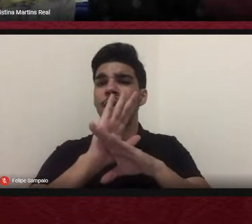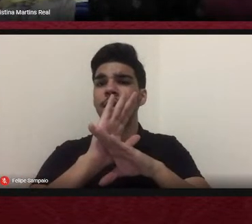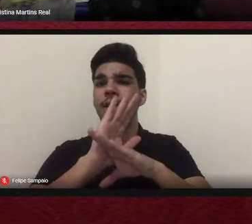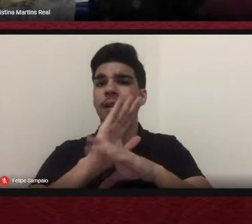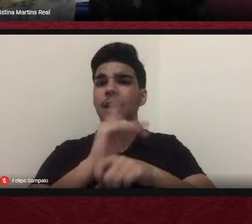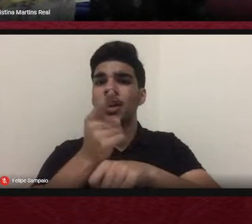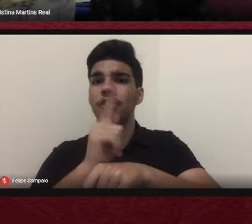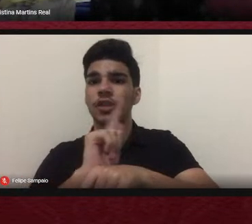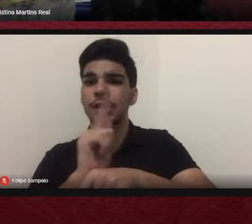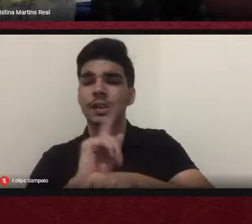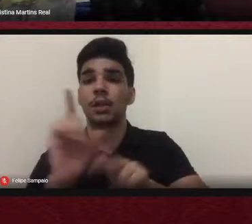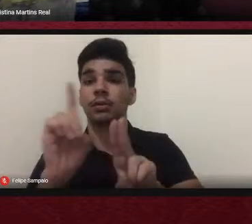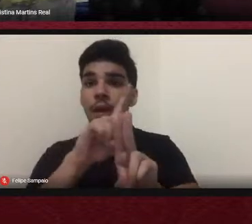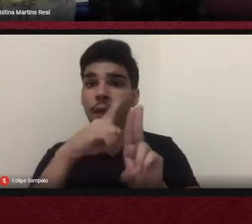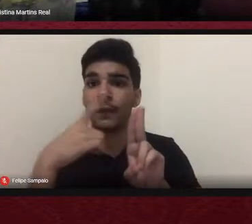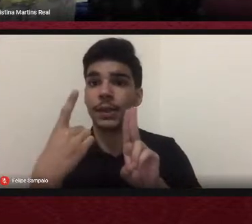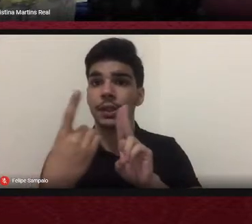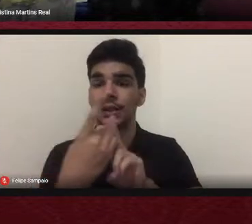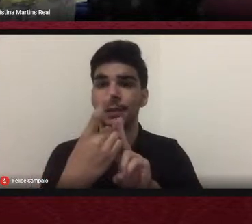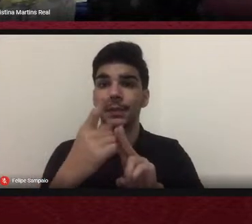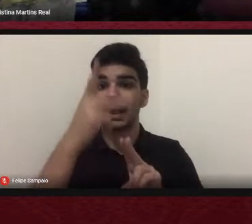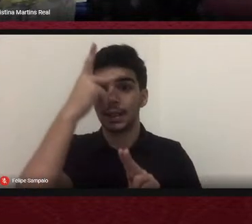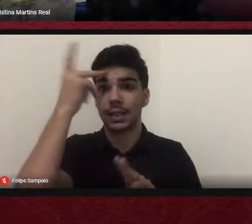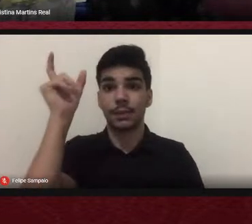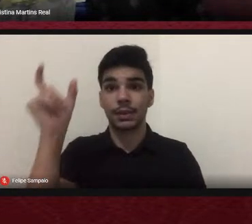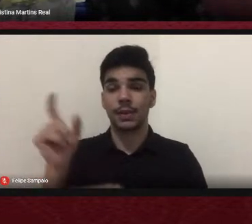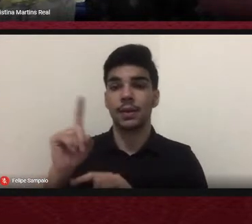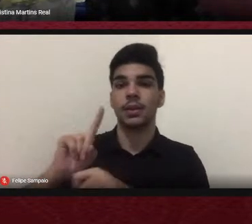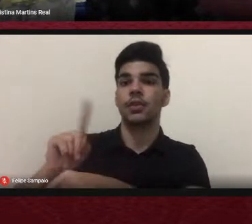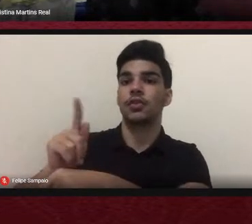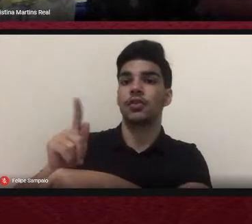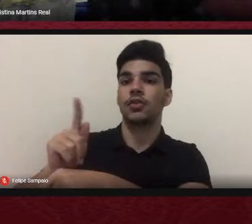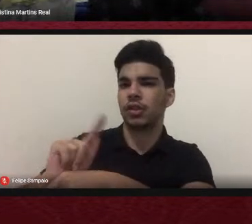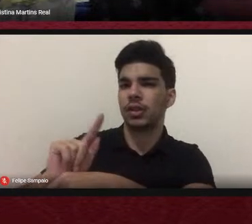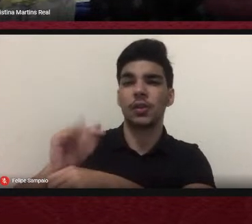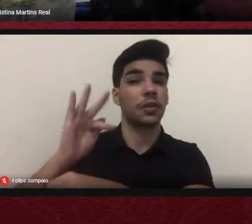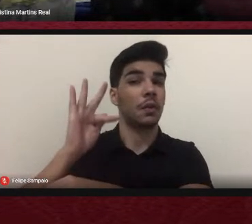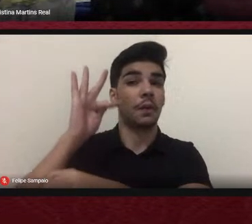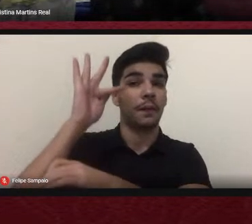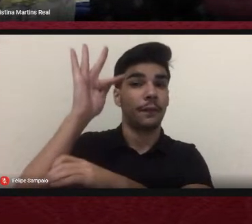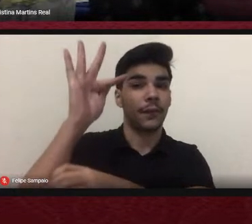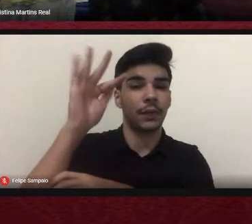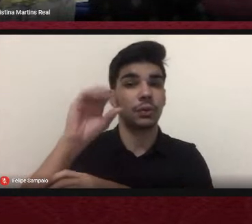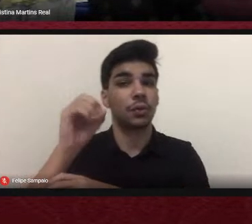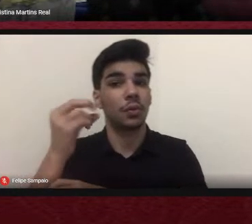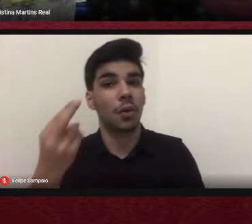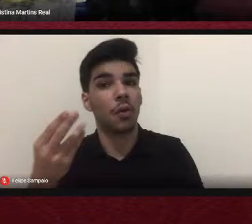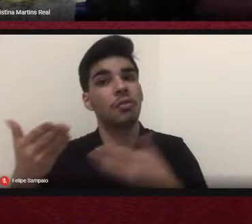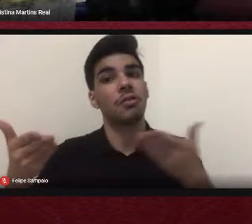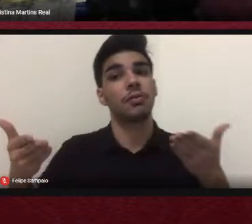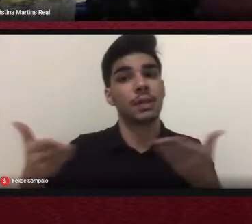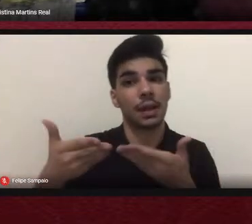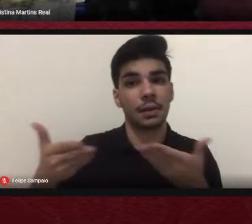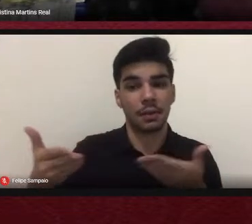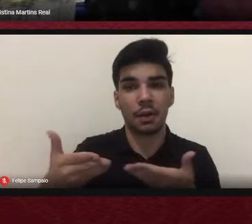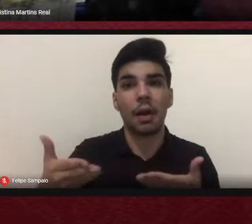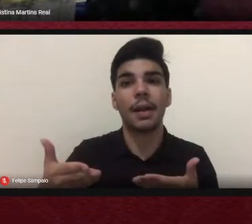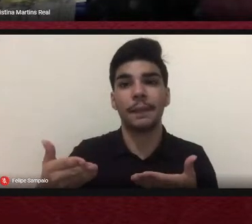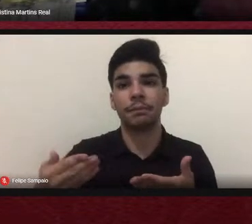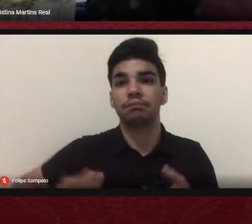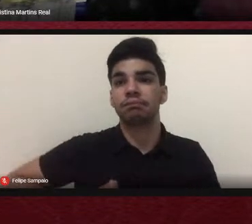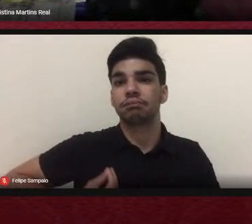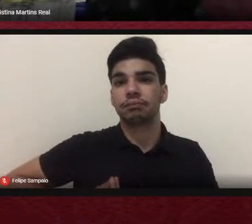UFGD, que os gestores futuros, os atuais, pudessem ler